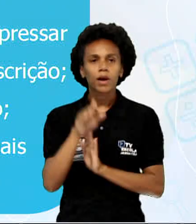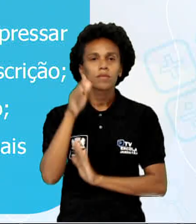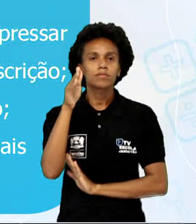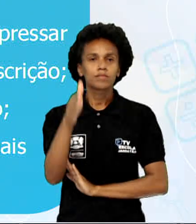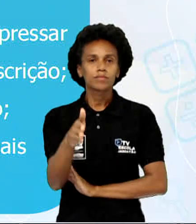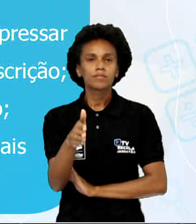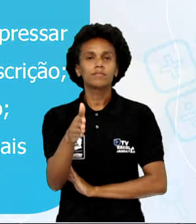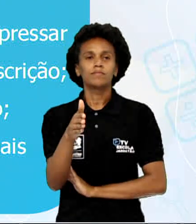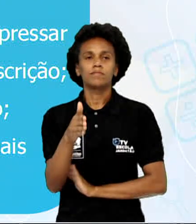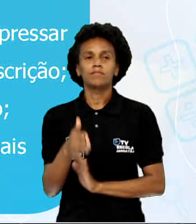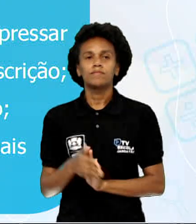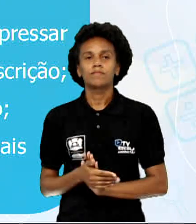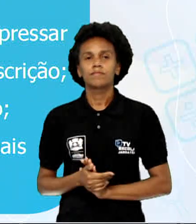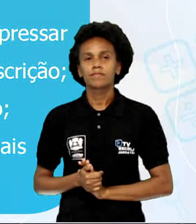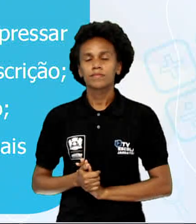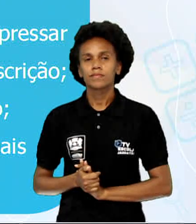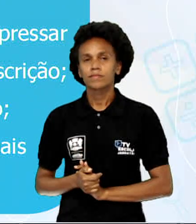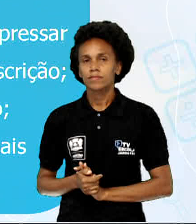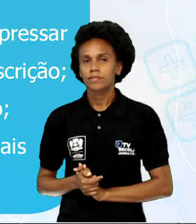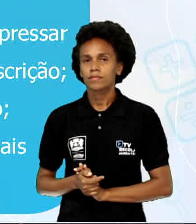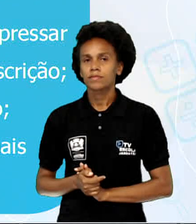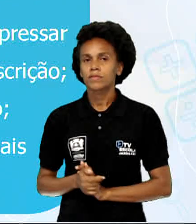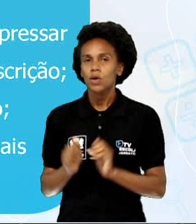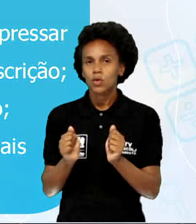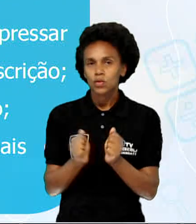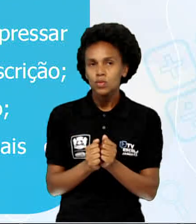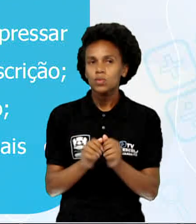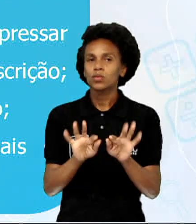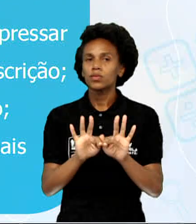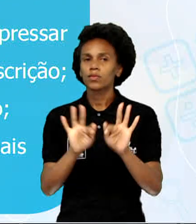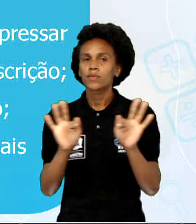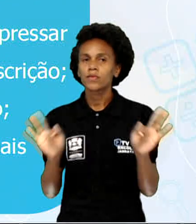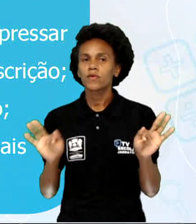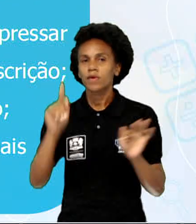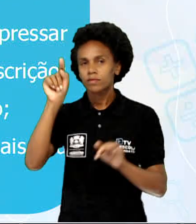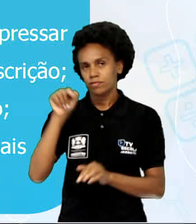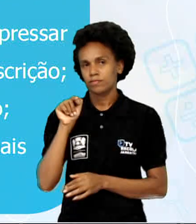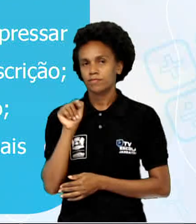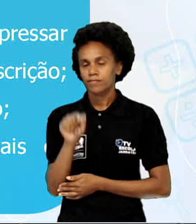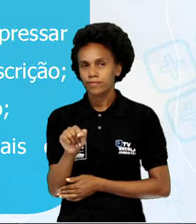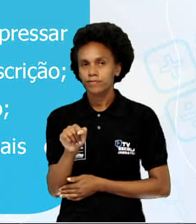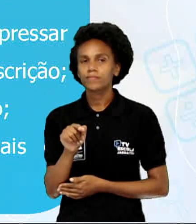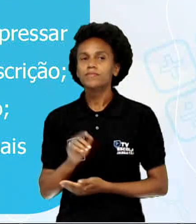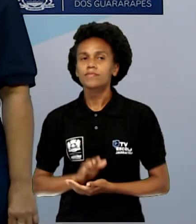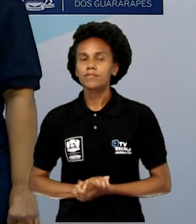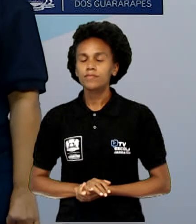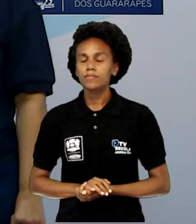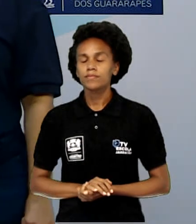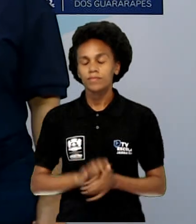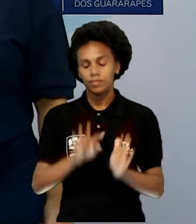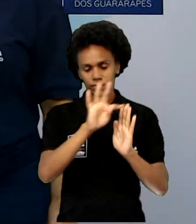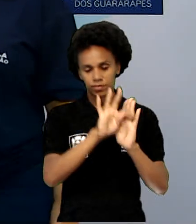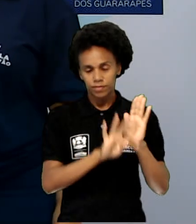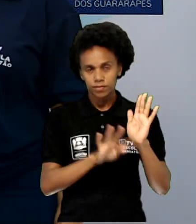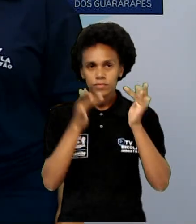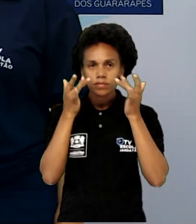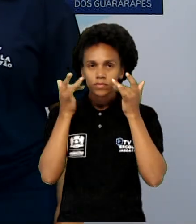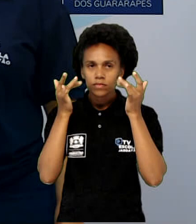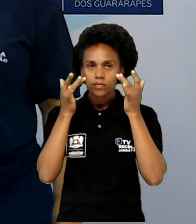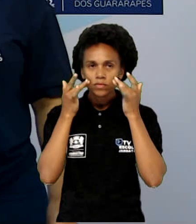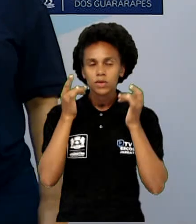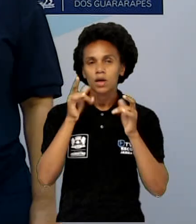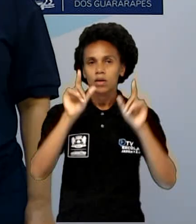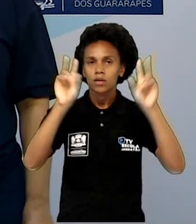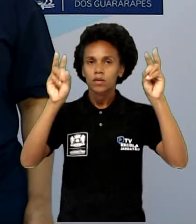sentenças, juntamente com o ponto de exclamação para enfatizar. No texto teatral de rotina, lá tem